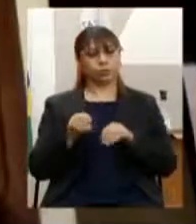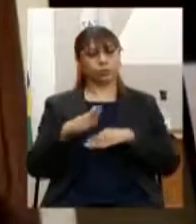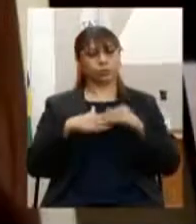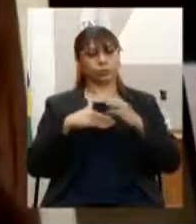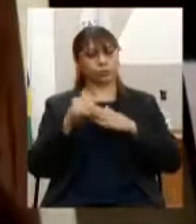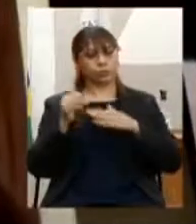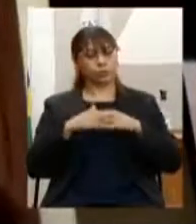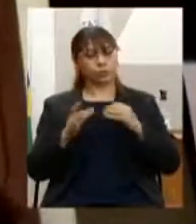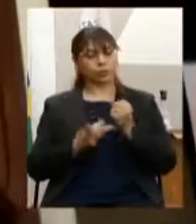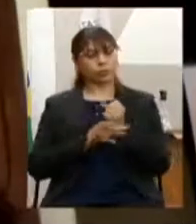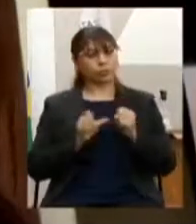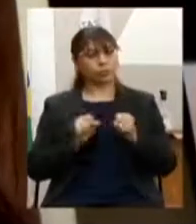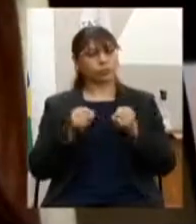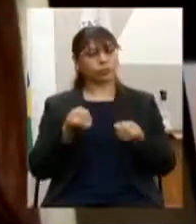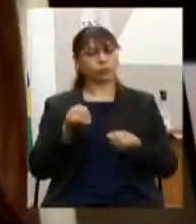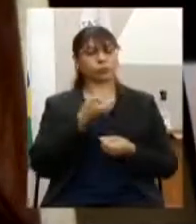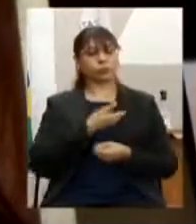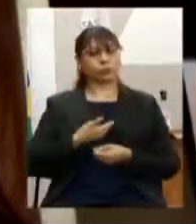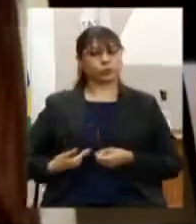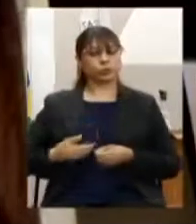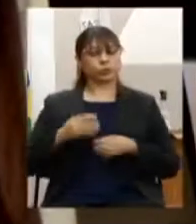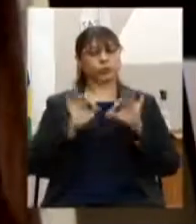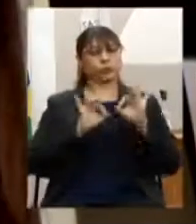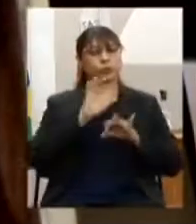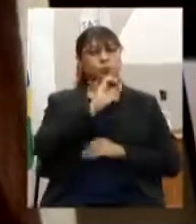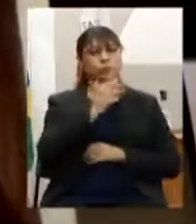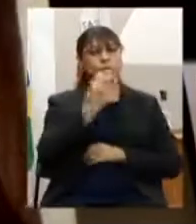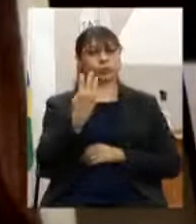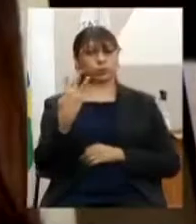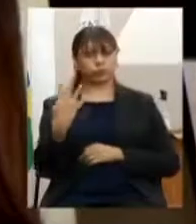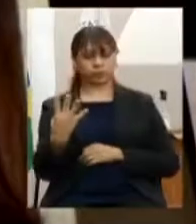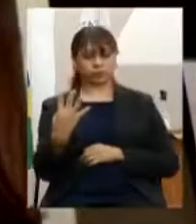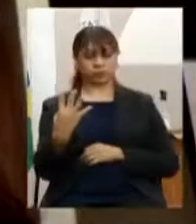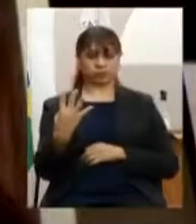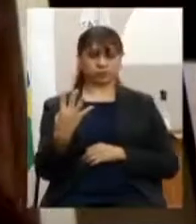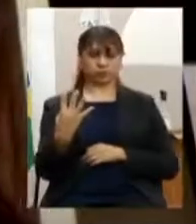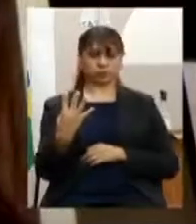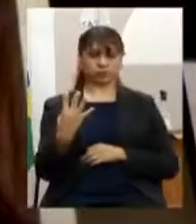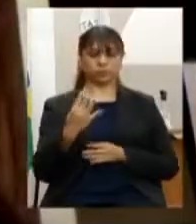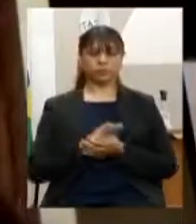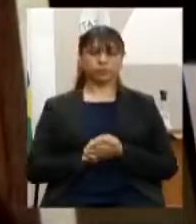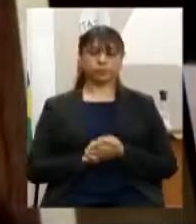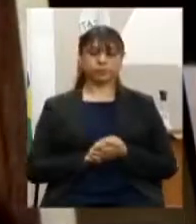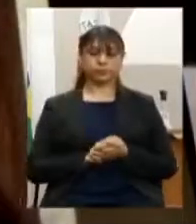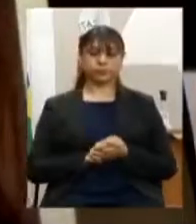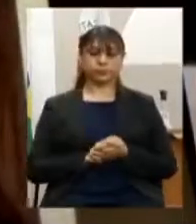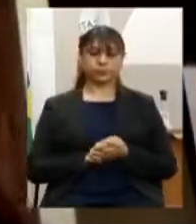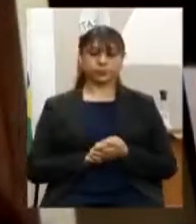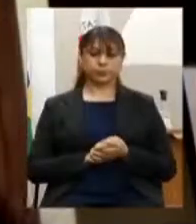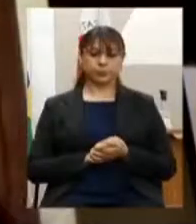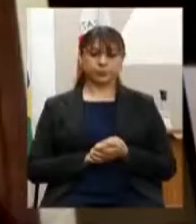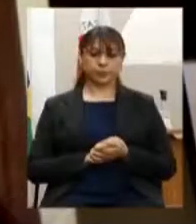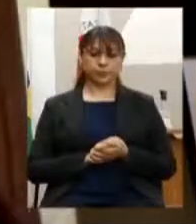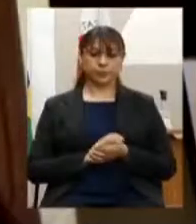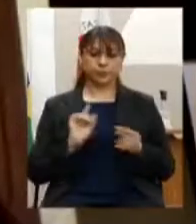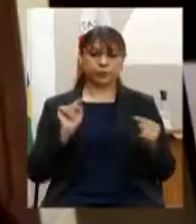pública do programa 034 polícia ostensiva com especificação do objeto